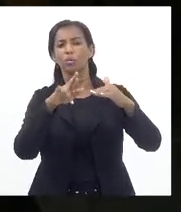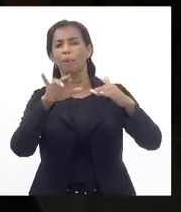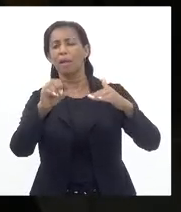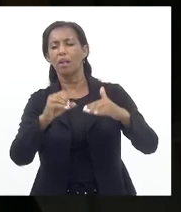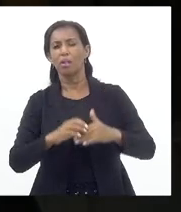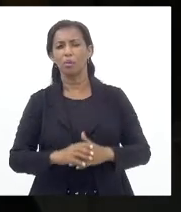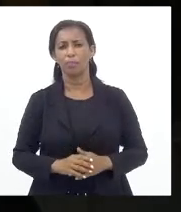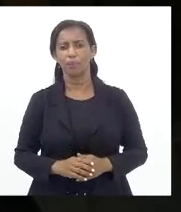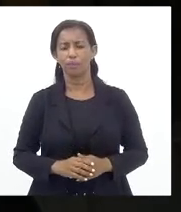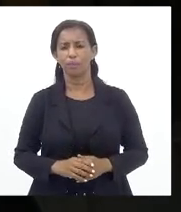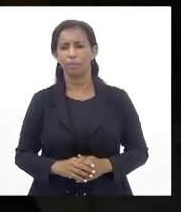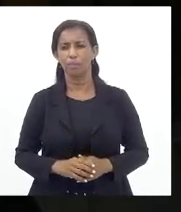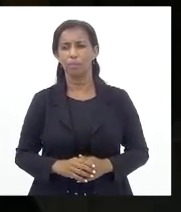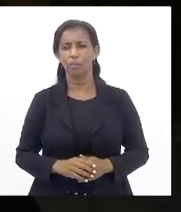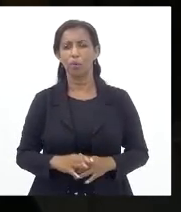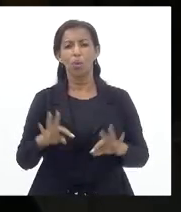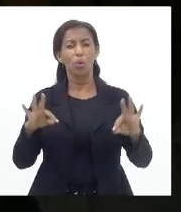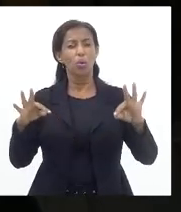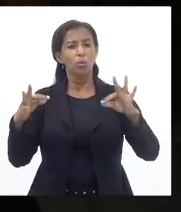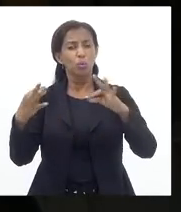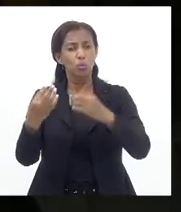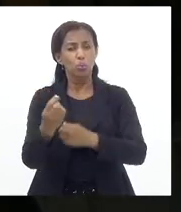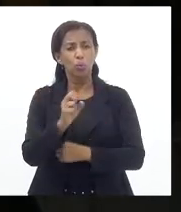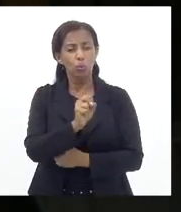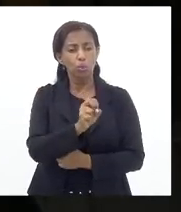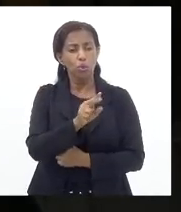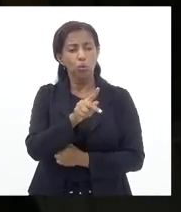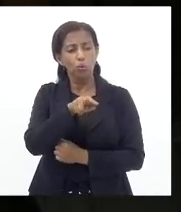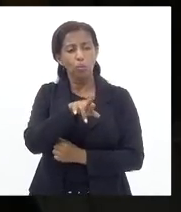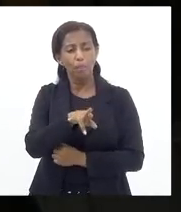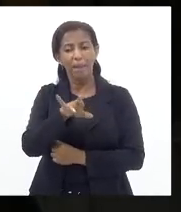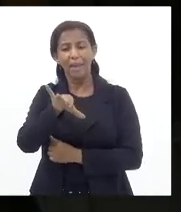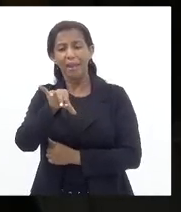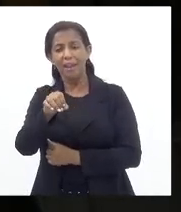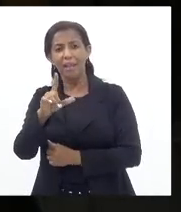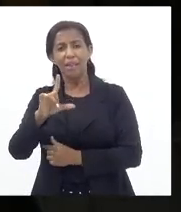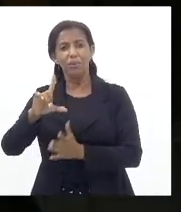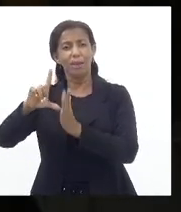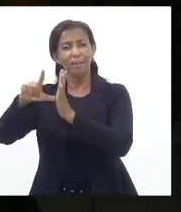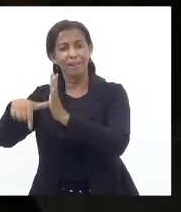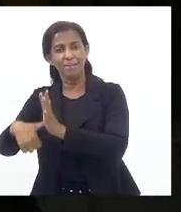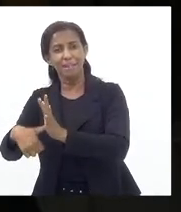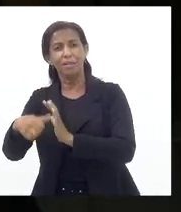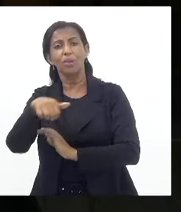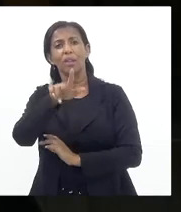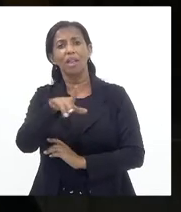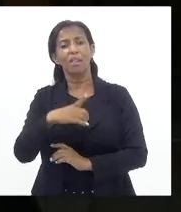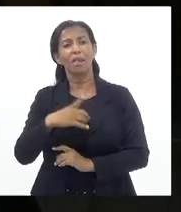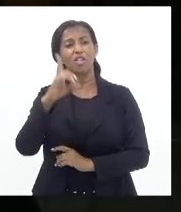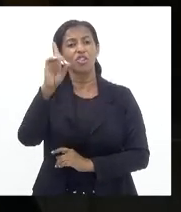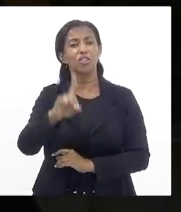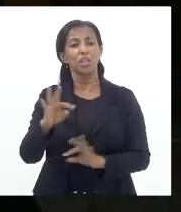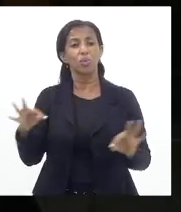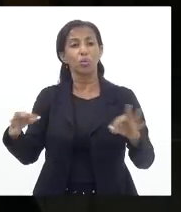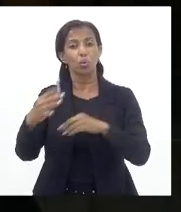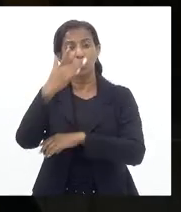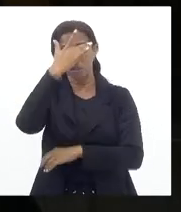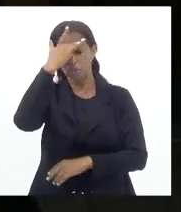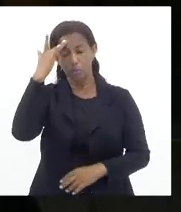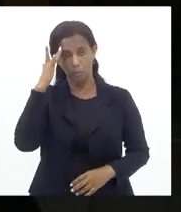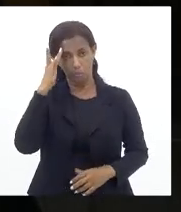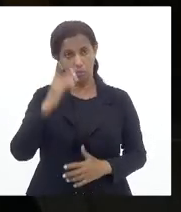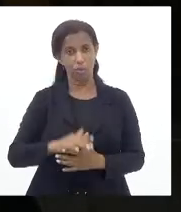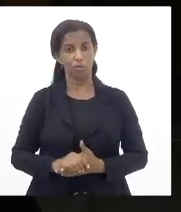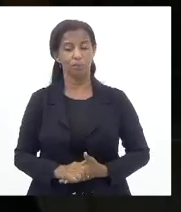as mazelas Que o Supera Rio Passa em atrasar Mas quem é Que tem direito Todos aqueles